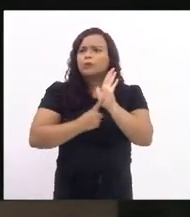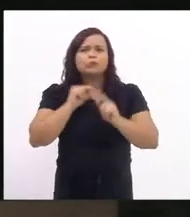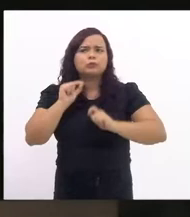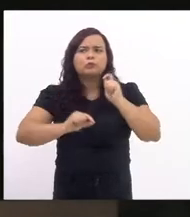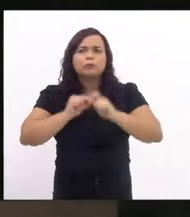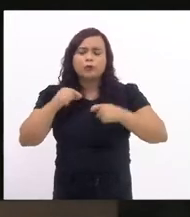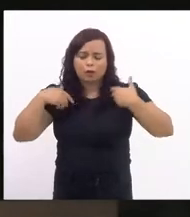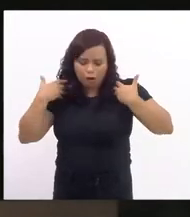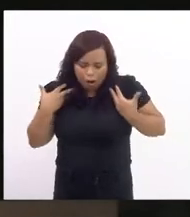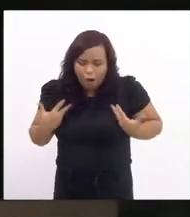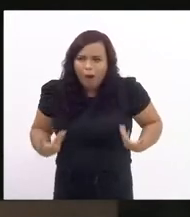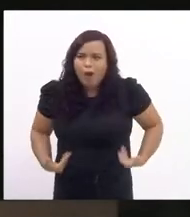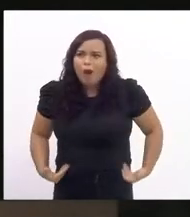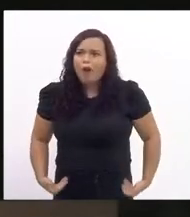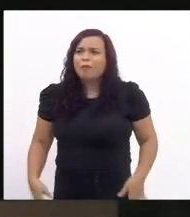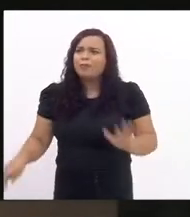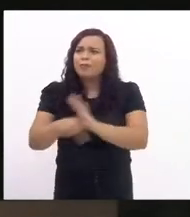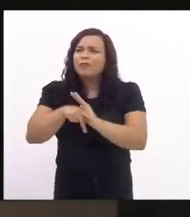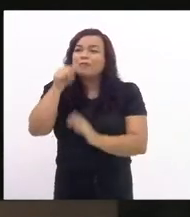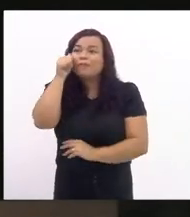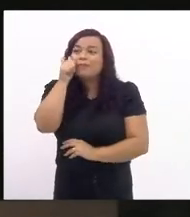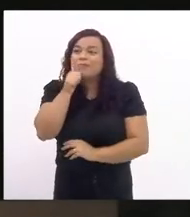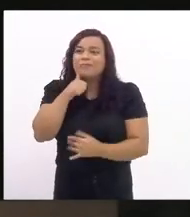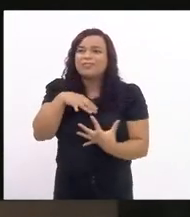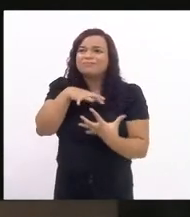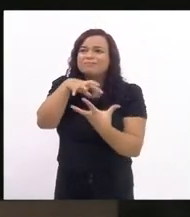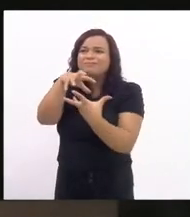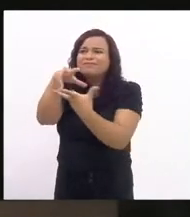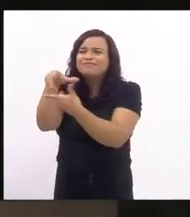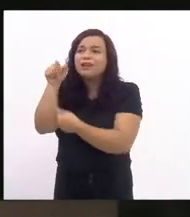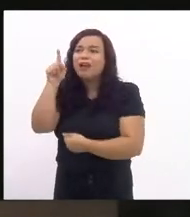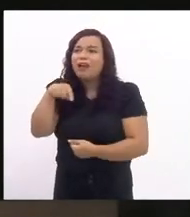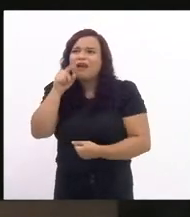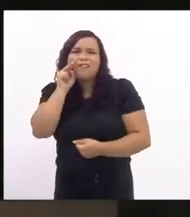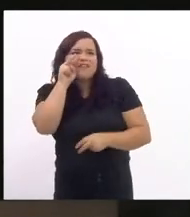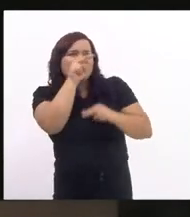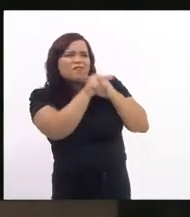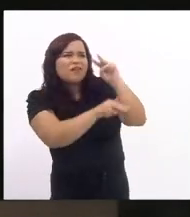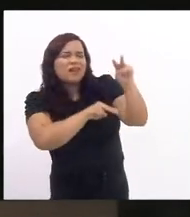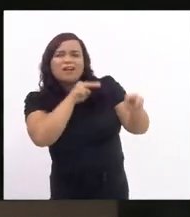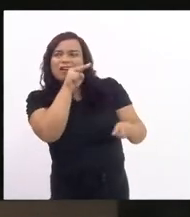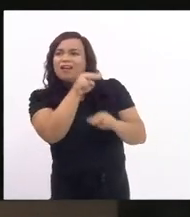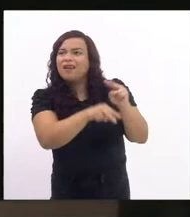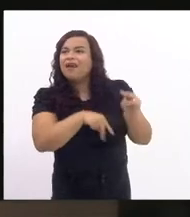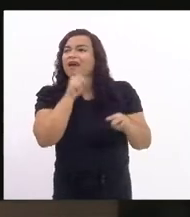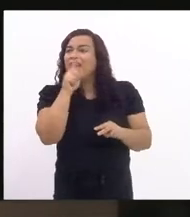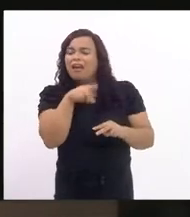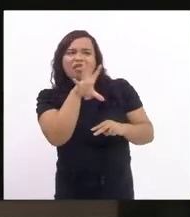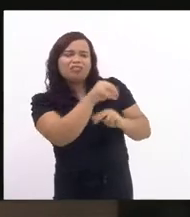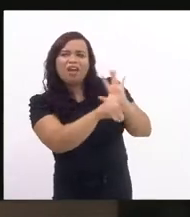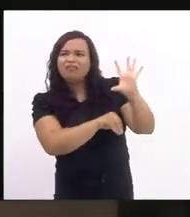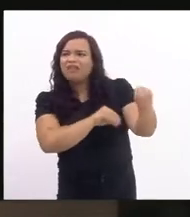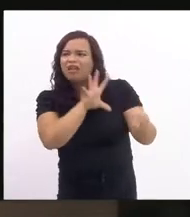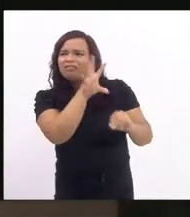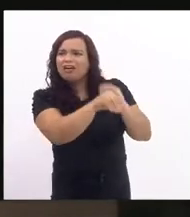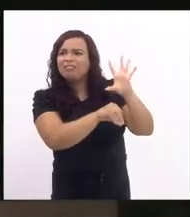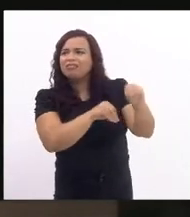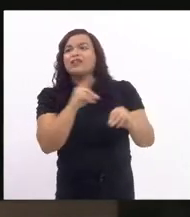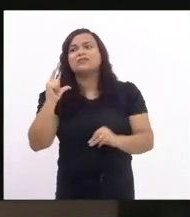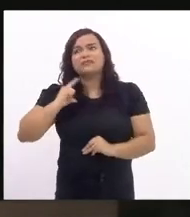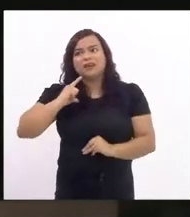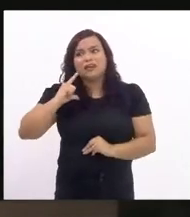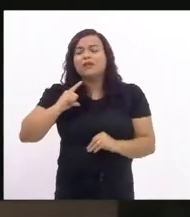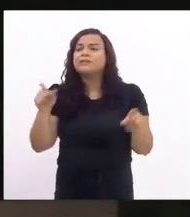das mulheres no mundo ainda é um corpo extremamente violado e de anúncio